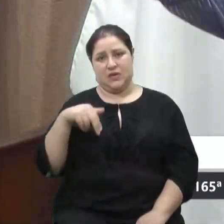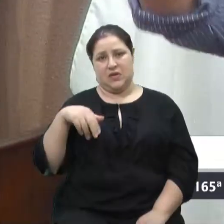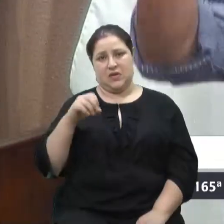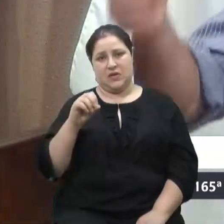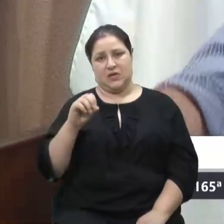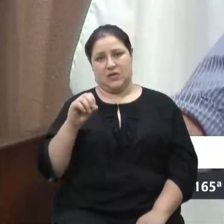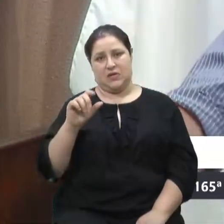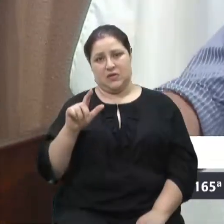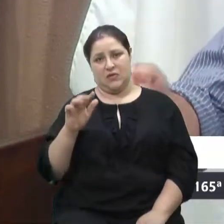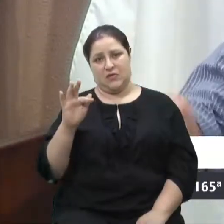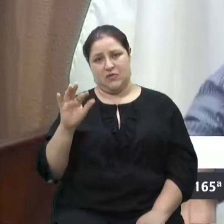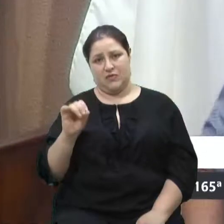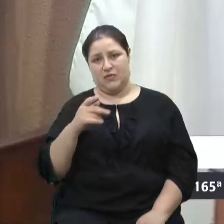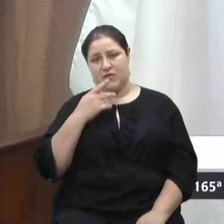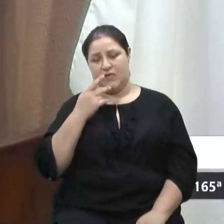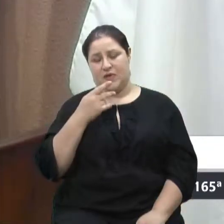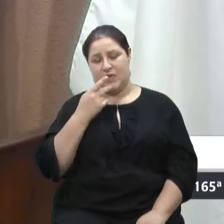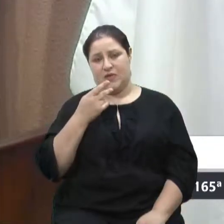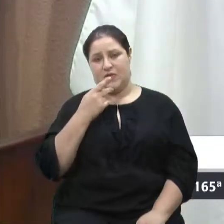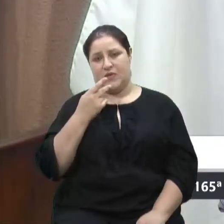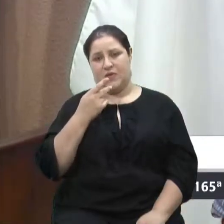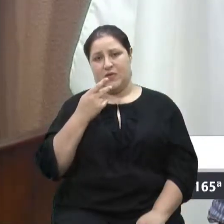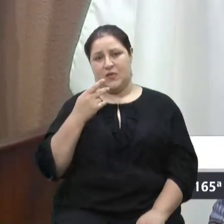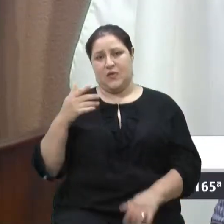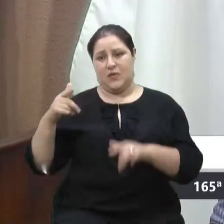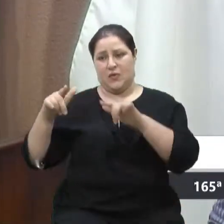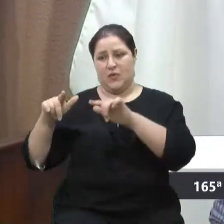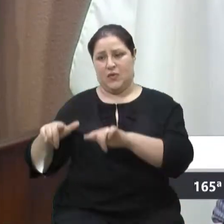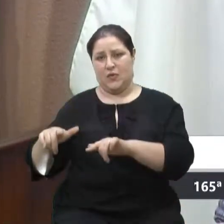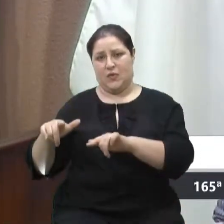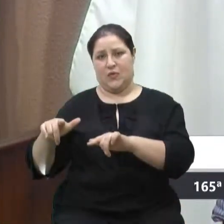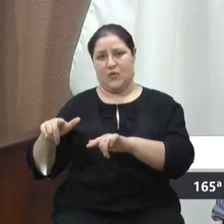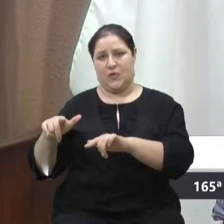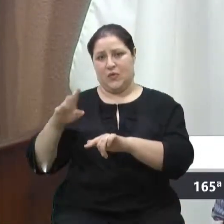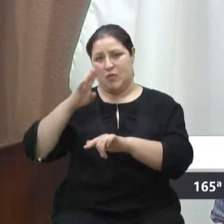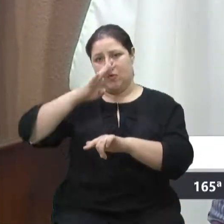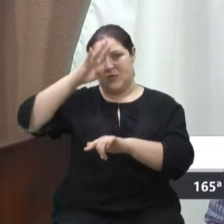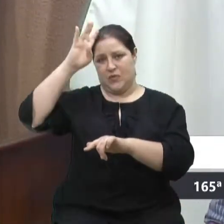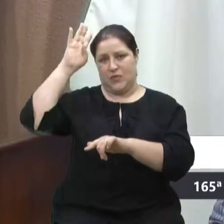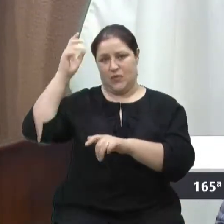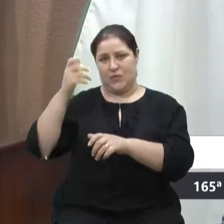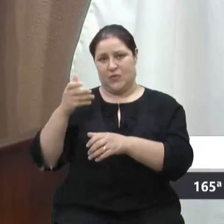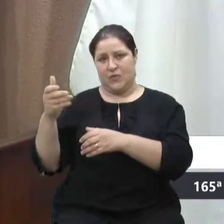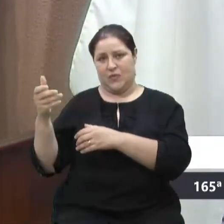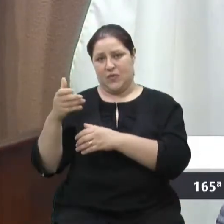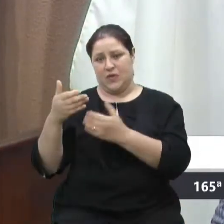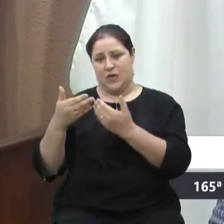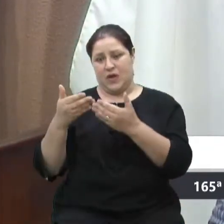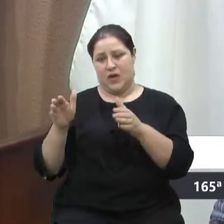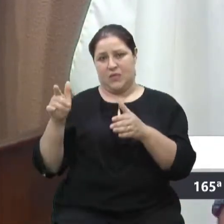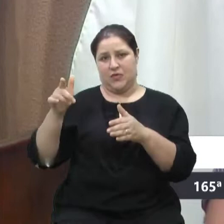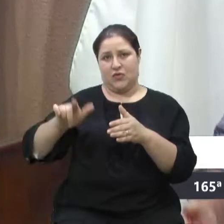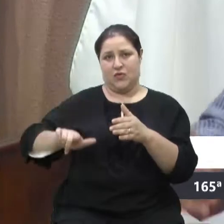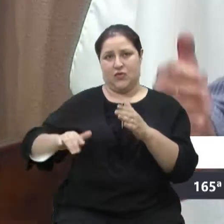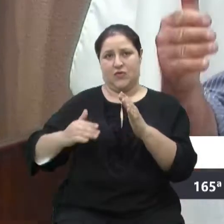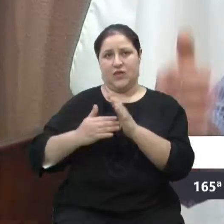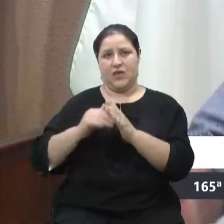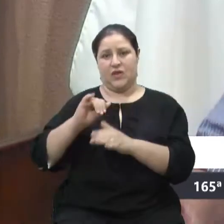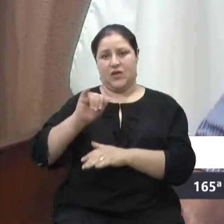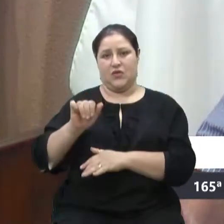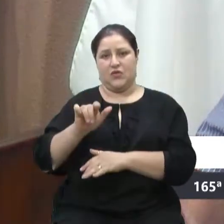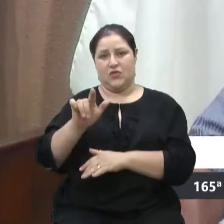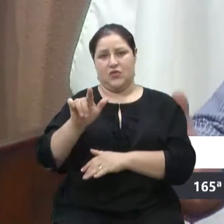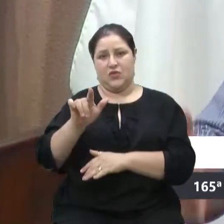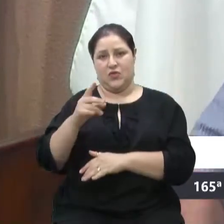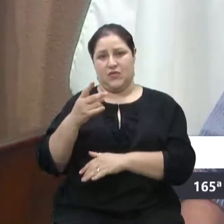determinou que o Quartel dos Bombeiros reabrisse até julho de 2022. Estamos chegando ao